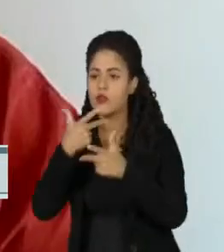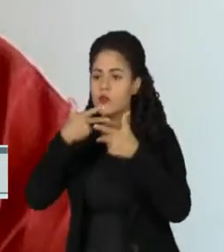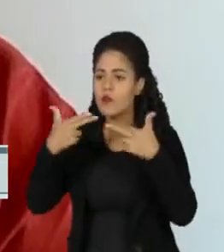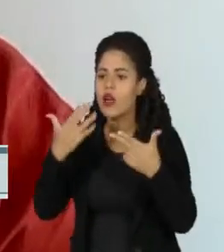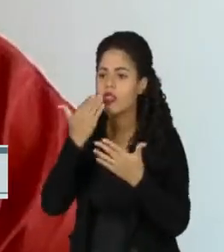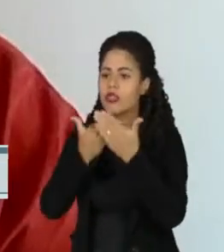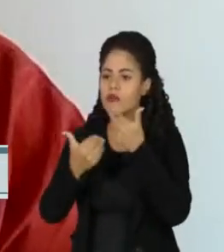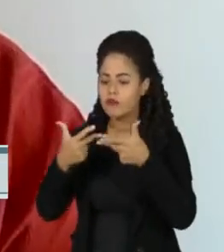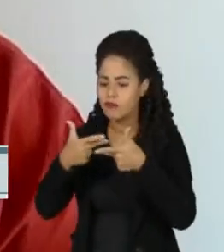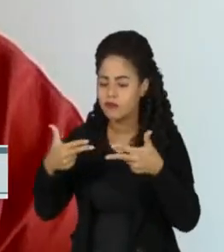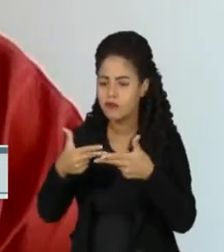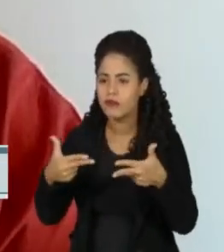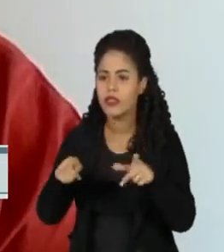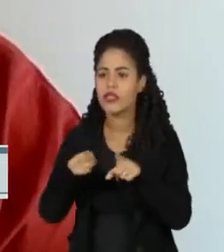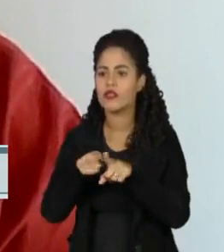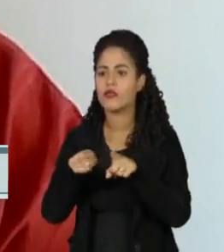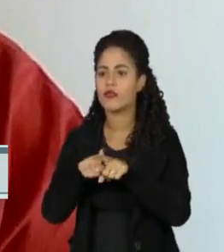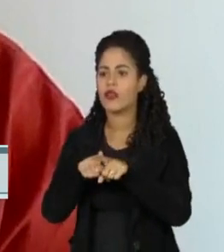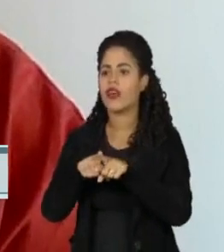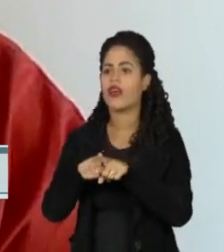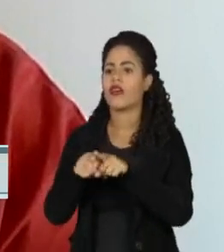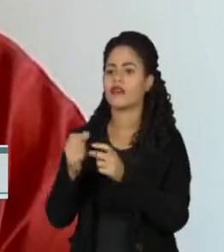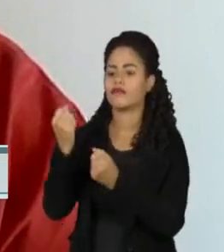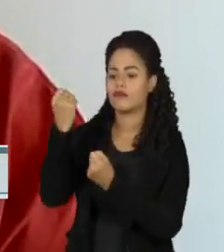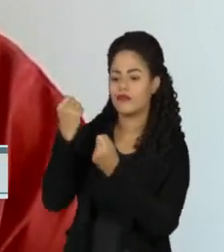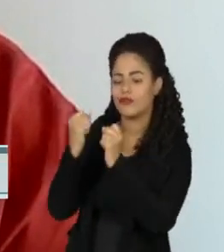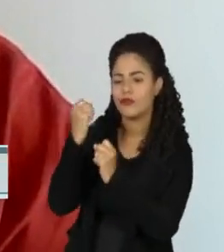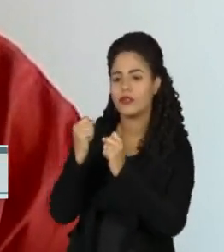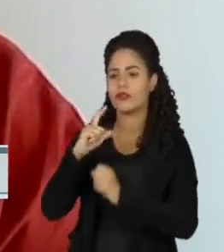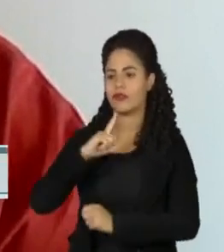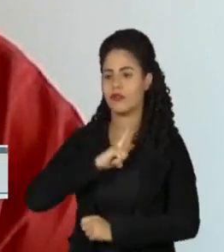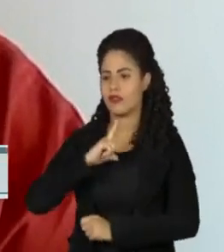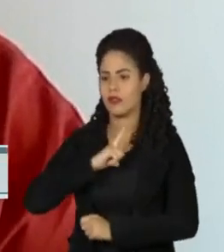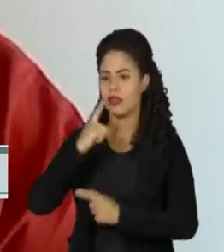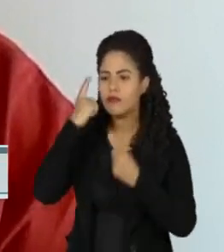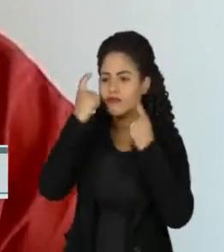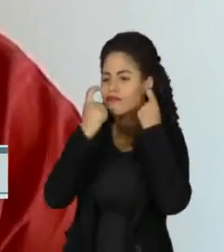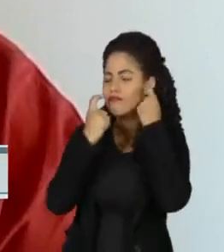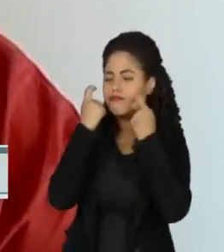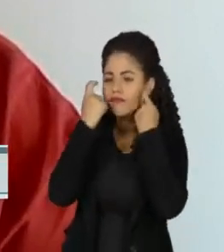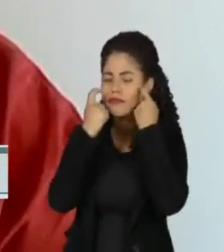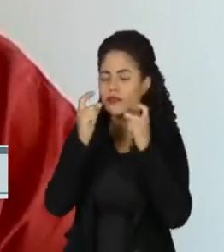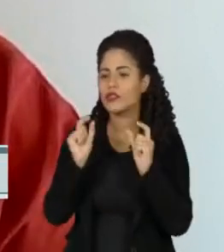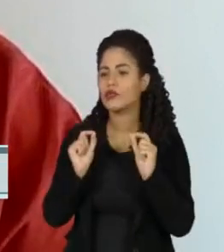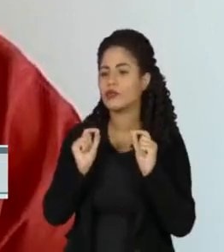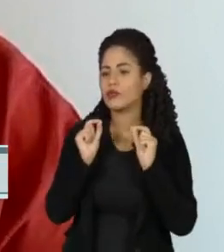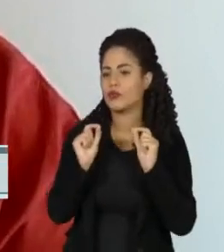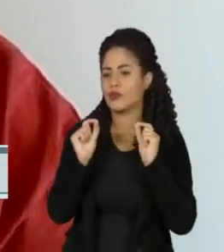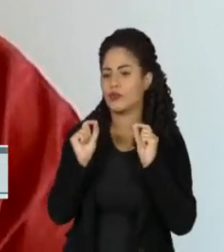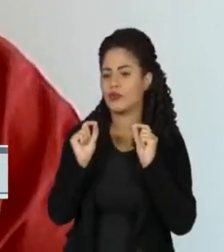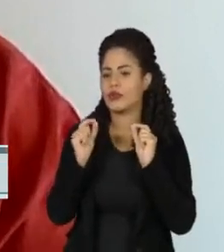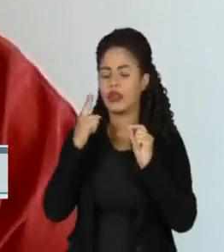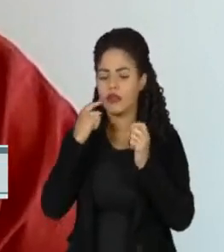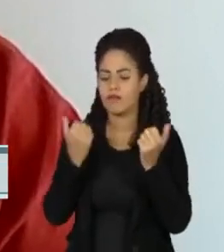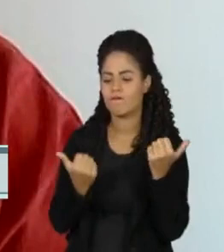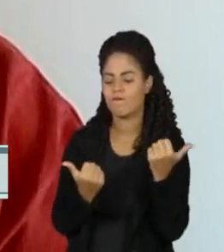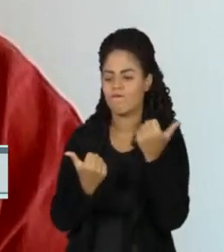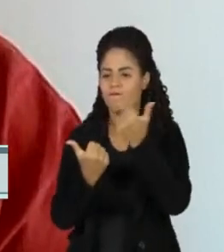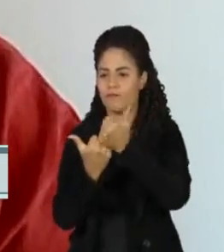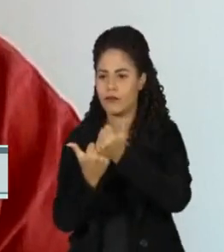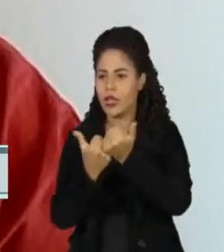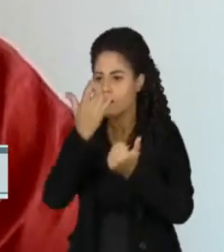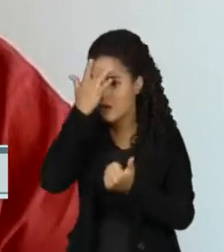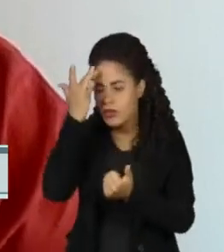de grandes produtores, né? Então a gente tem também uma preocupação em apoiar pequenos